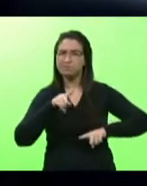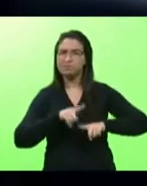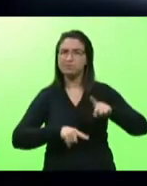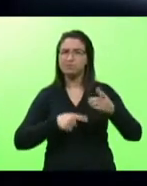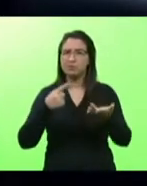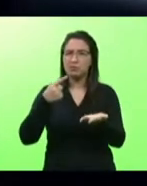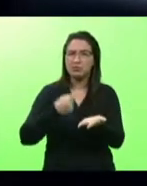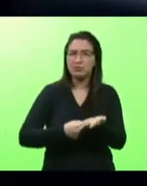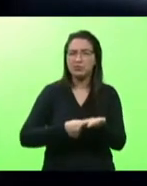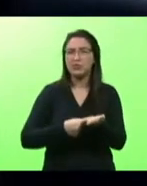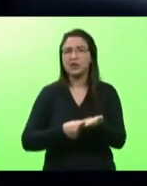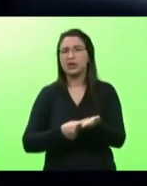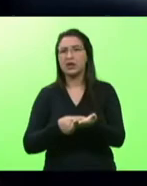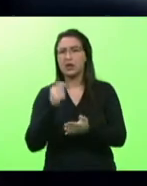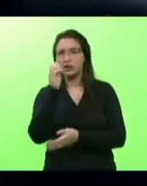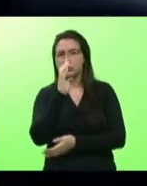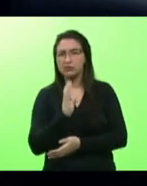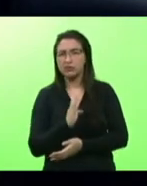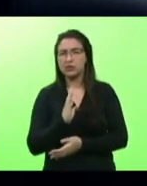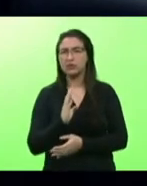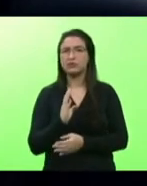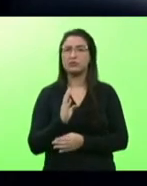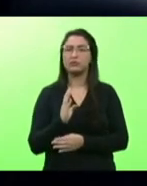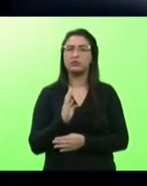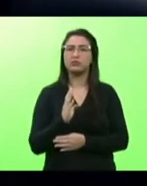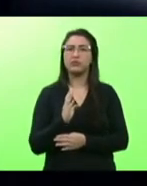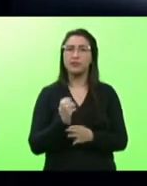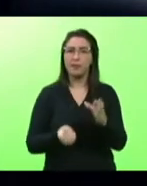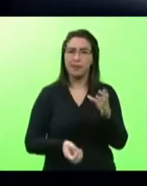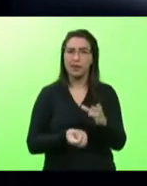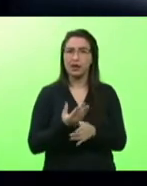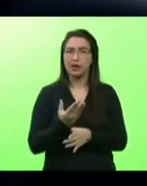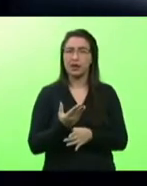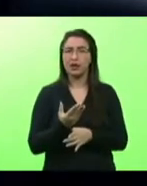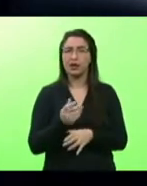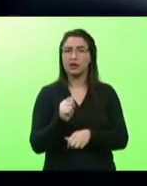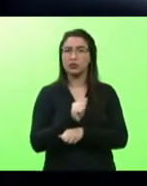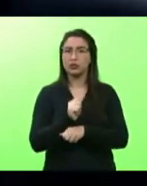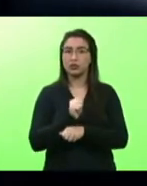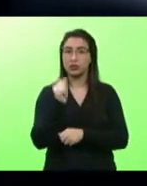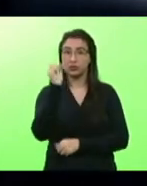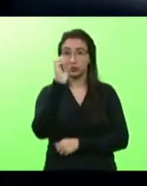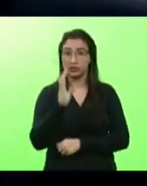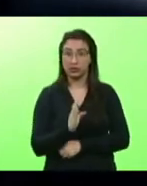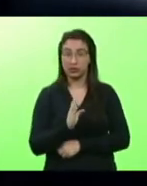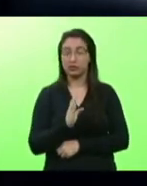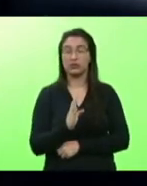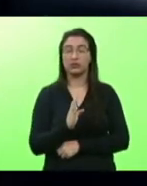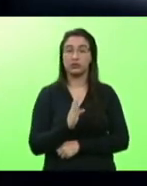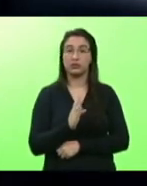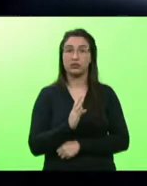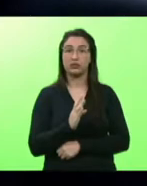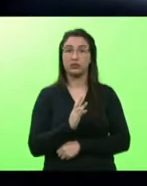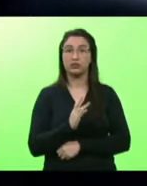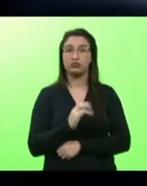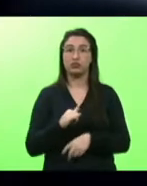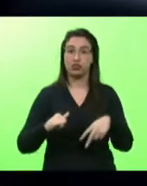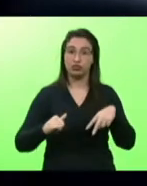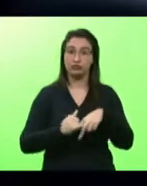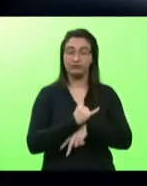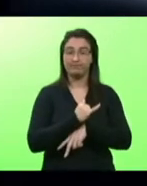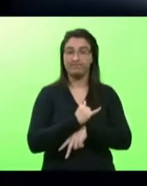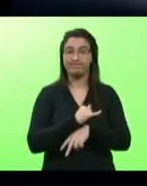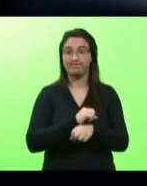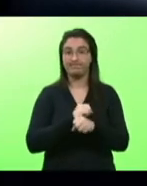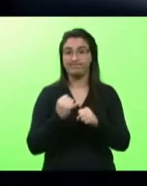criação desta associação nacional das vítimas da covid que deverá então